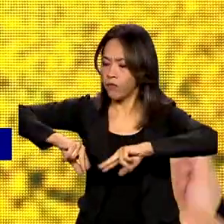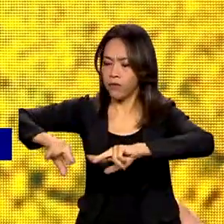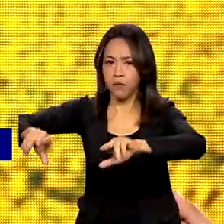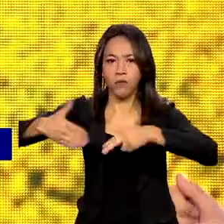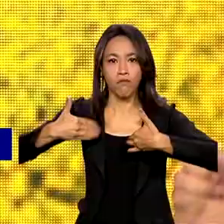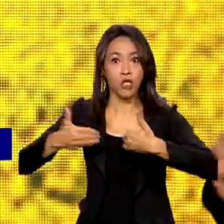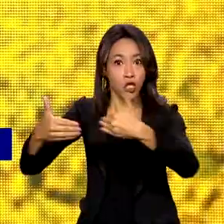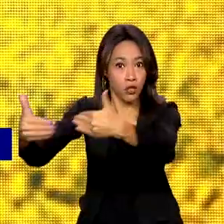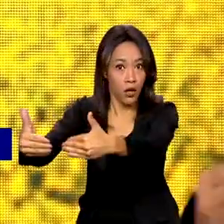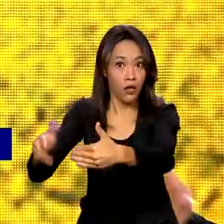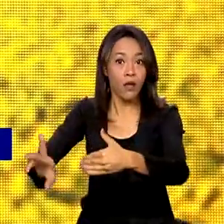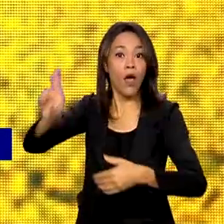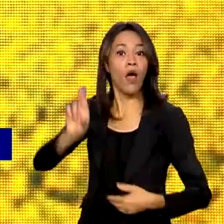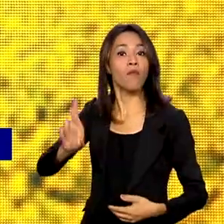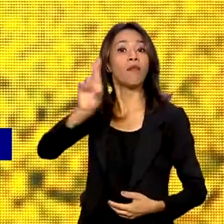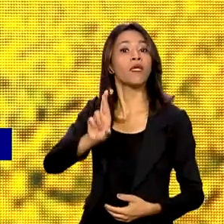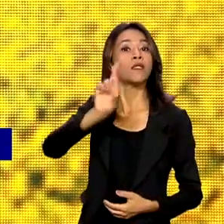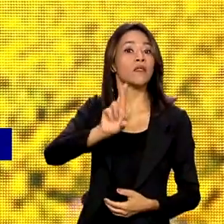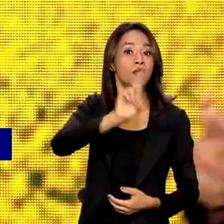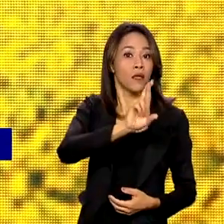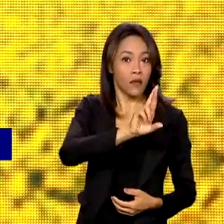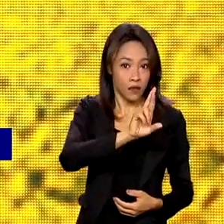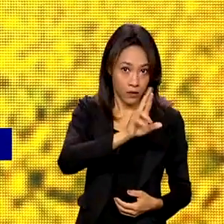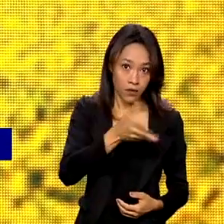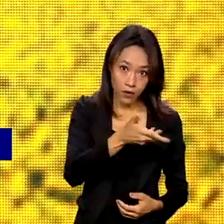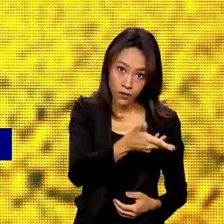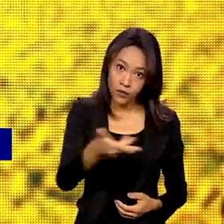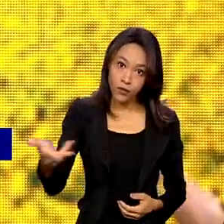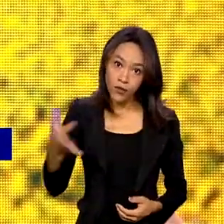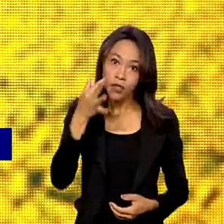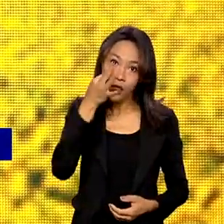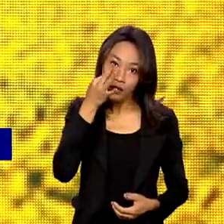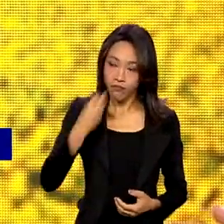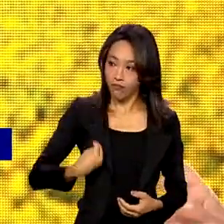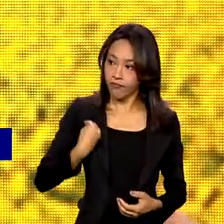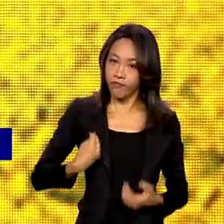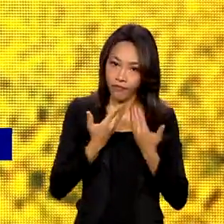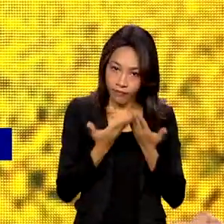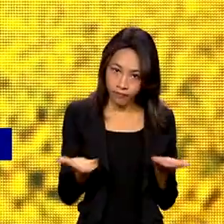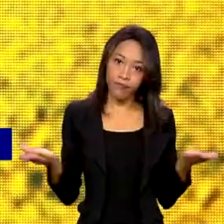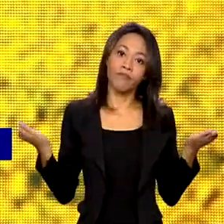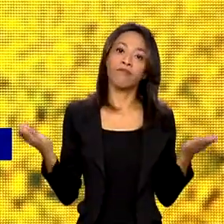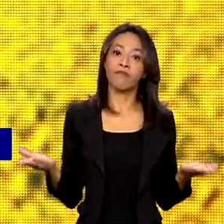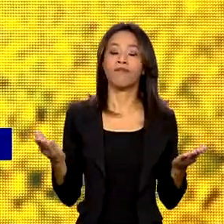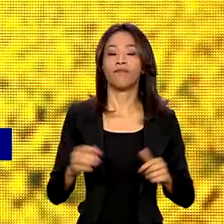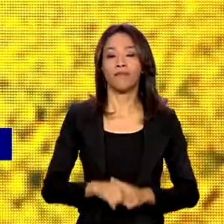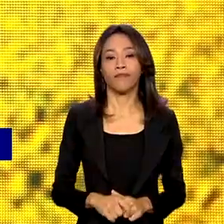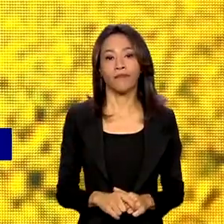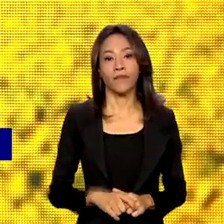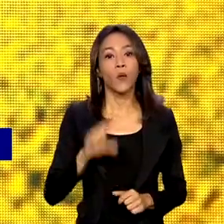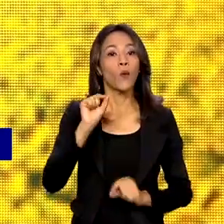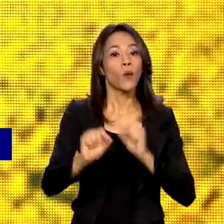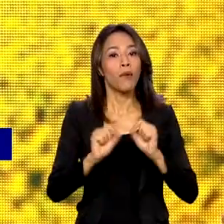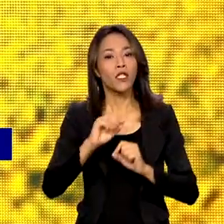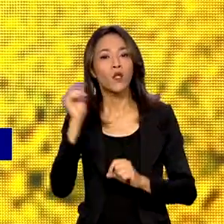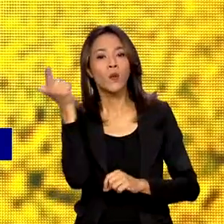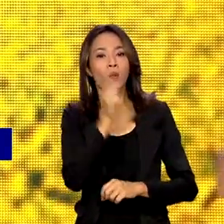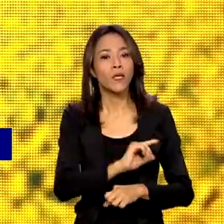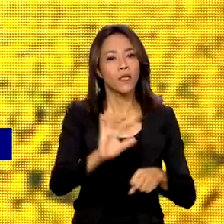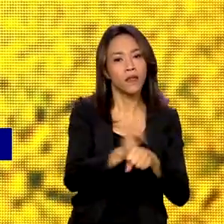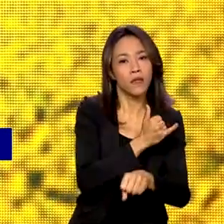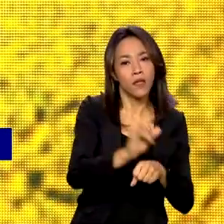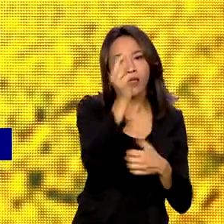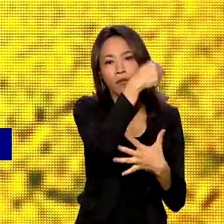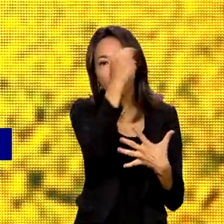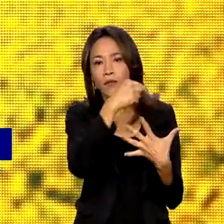representados nesse dispositivo, de forma a encontrar os mecanismos viáveis